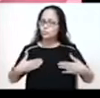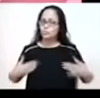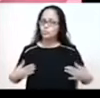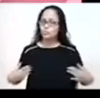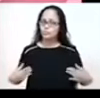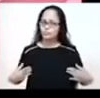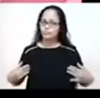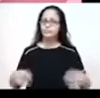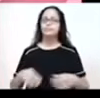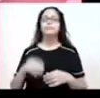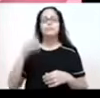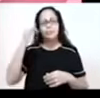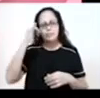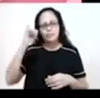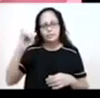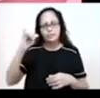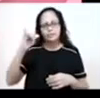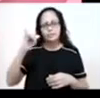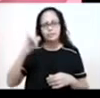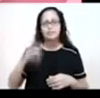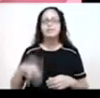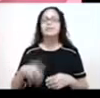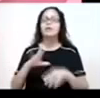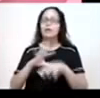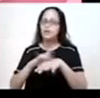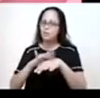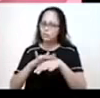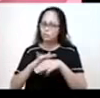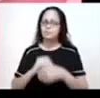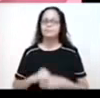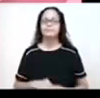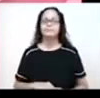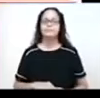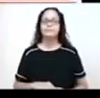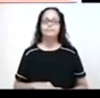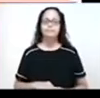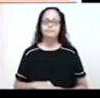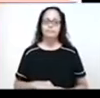a identificação precoce de qualquer alteração nas mamas.